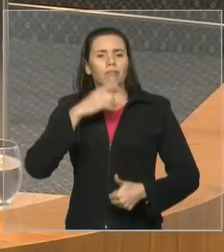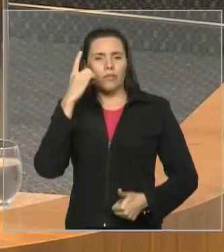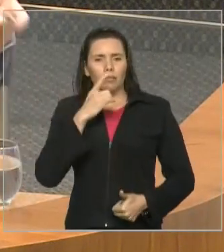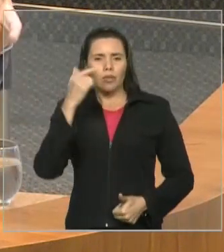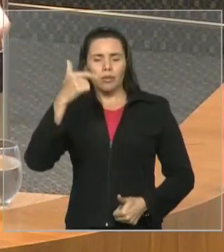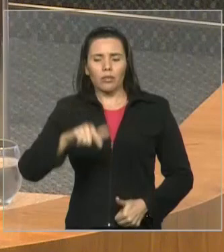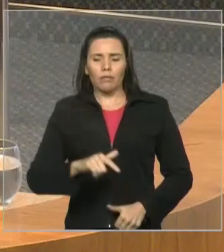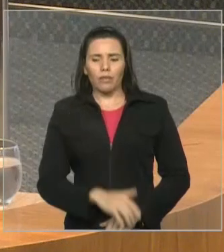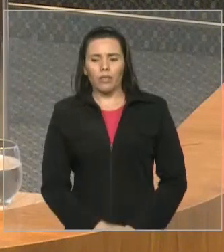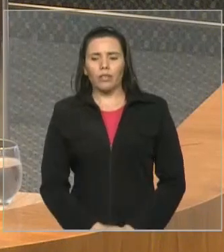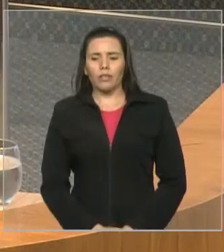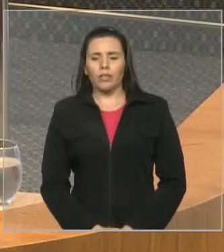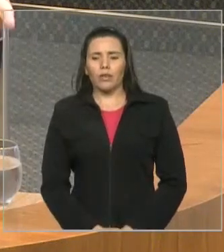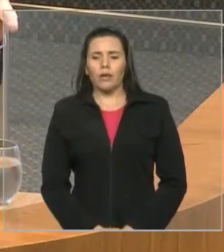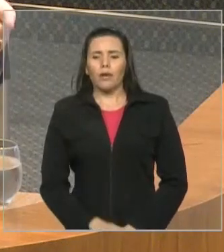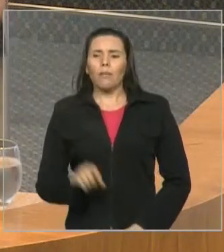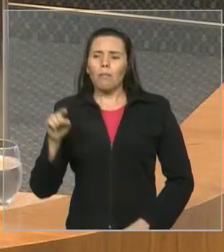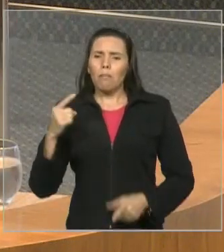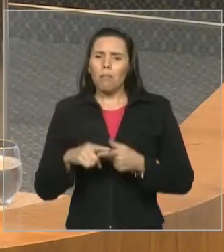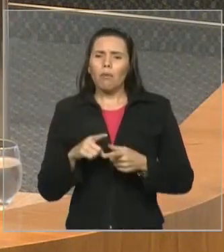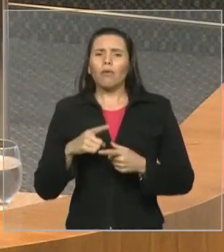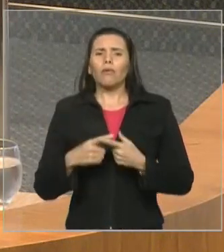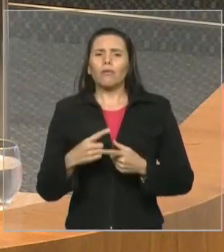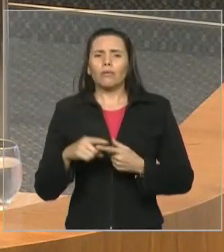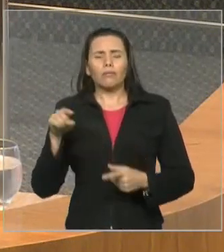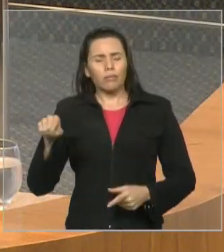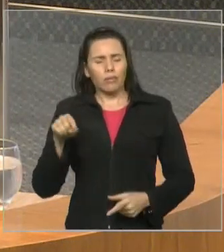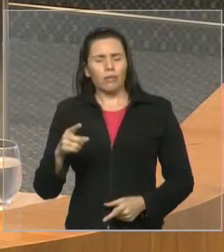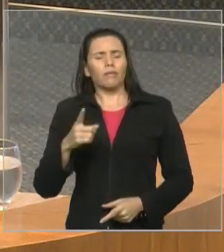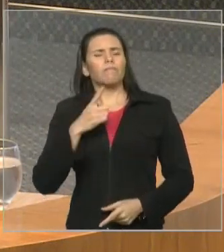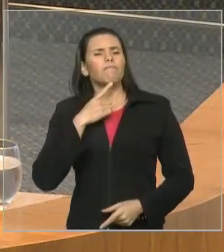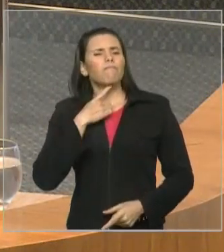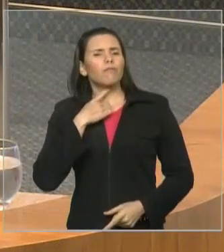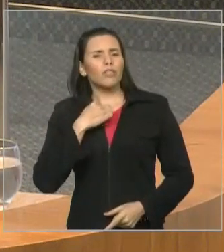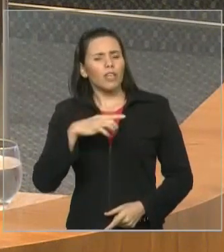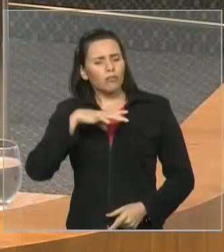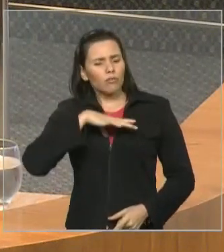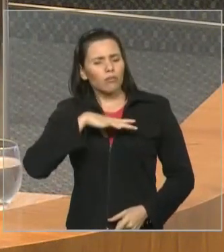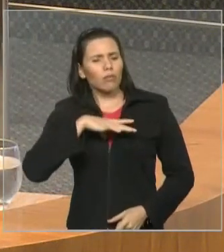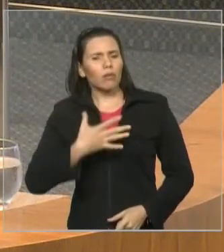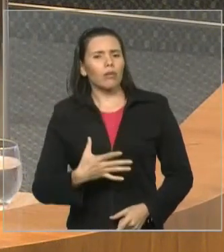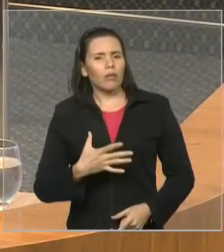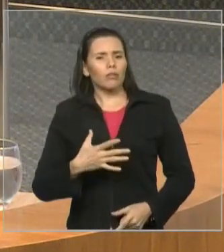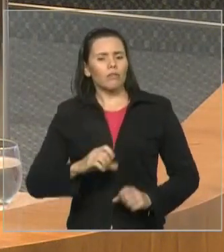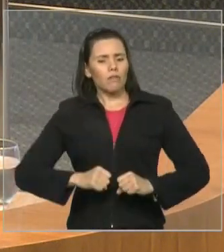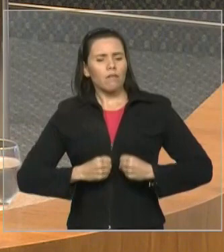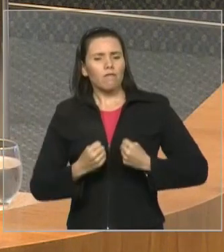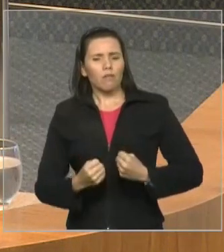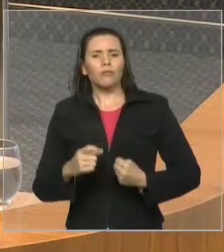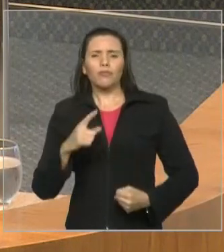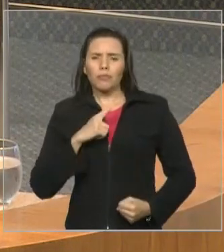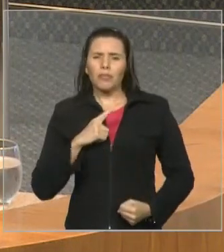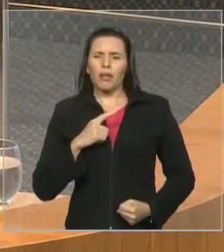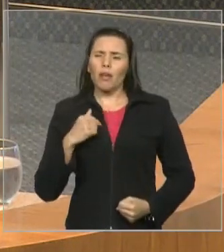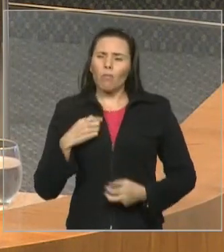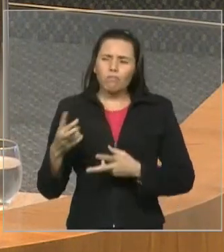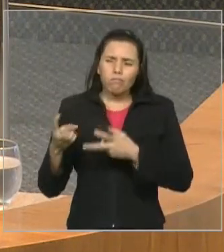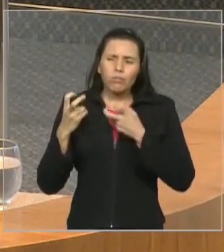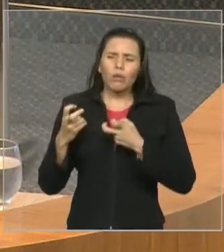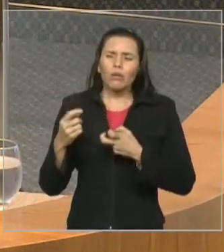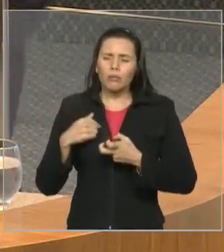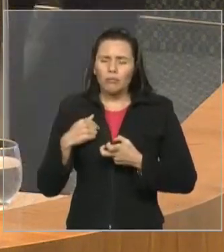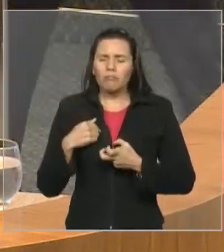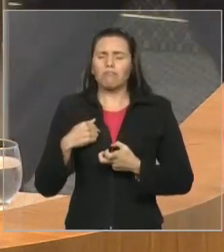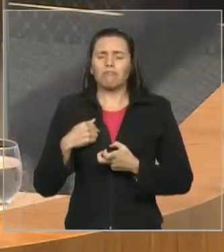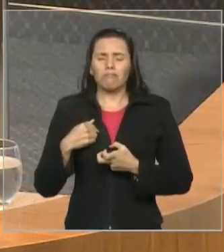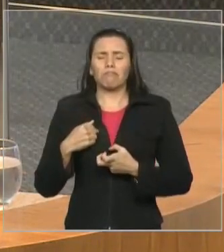Vontade, disposição, determinação, e Vossa Excelência tem isso. Aprendi a lhe conhecer, a lhe admirar e reconhecer, em